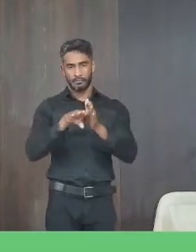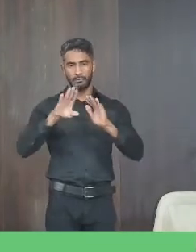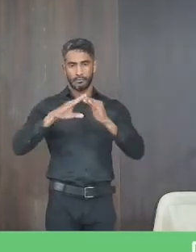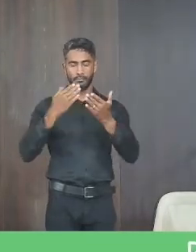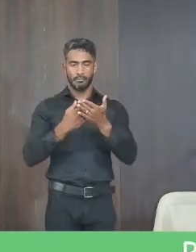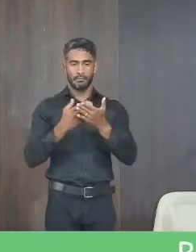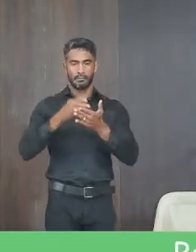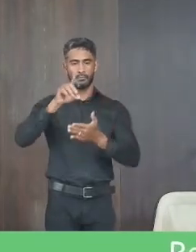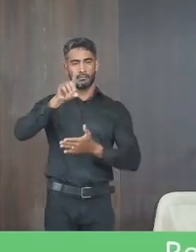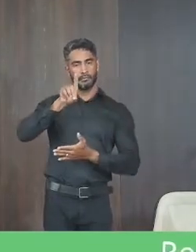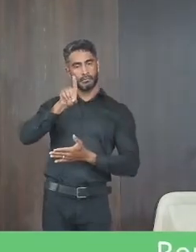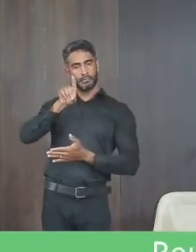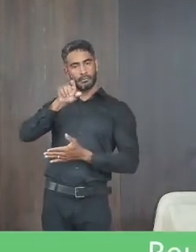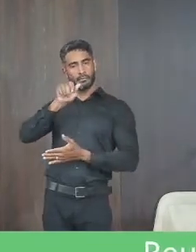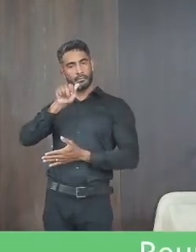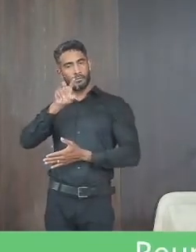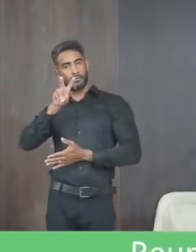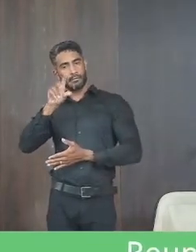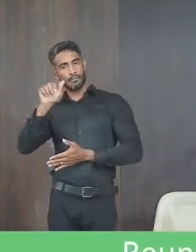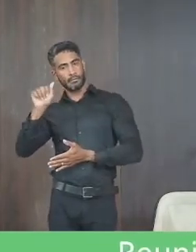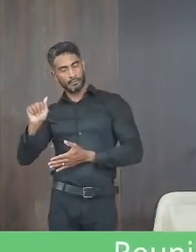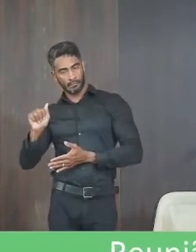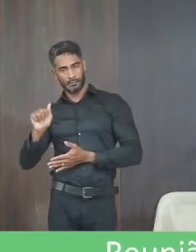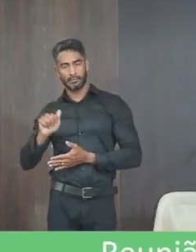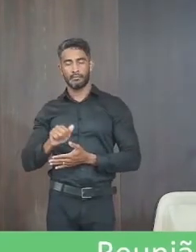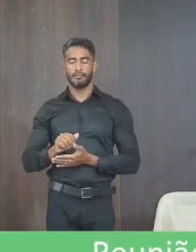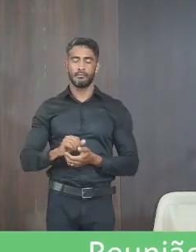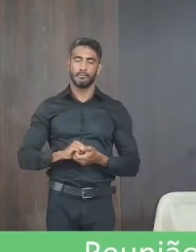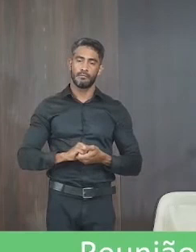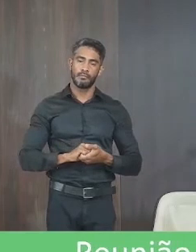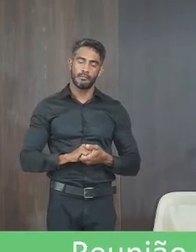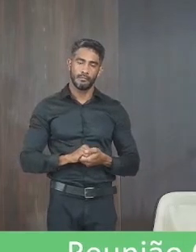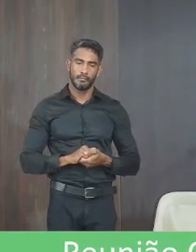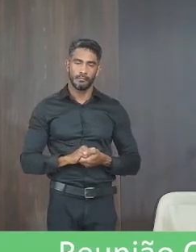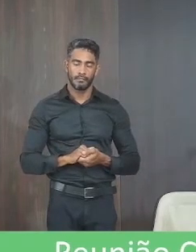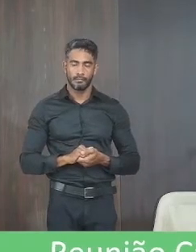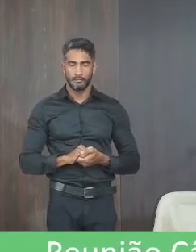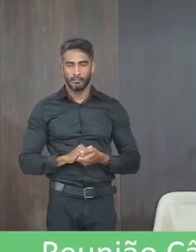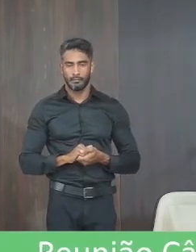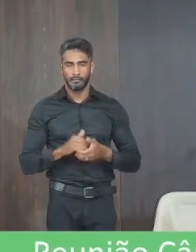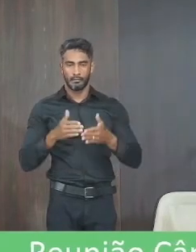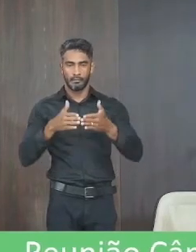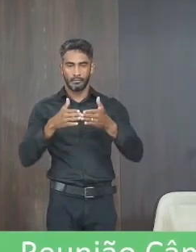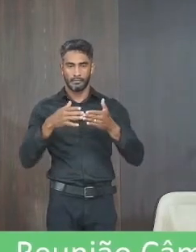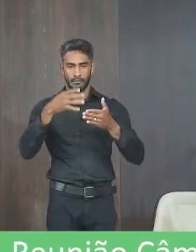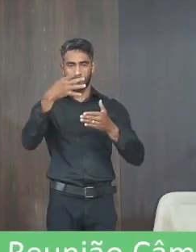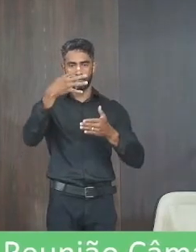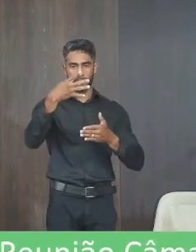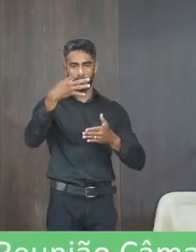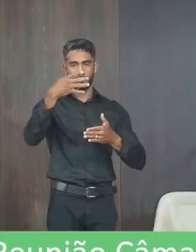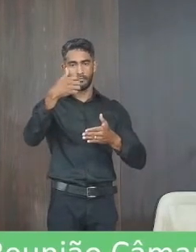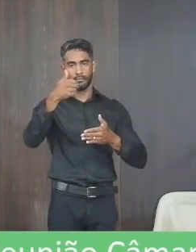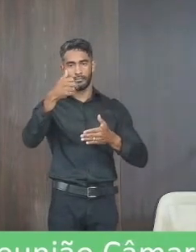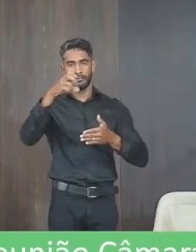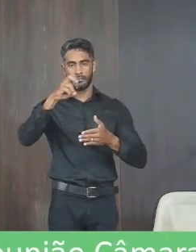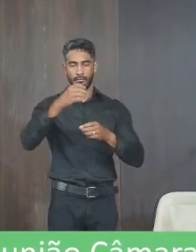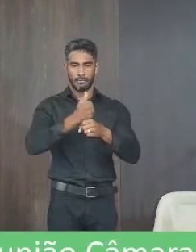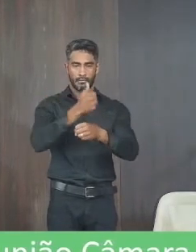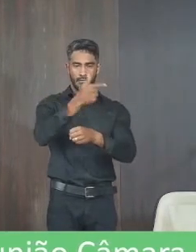dos anjos desde já conto com aprovação e colaboração dos novos pares requerimento 415 2022